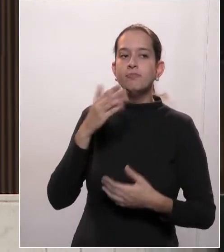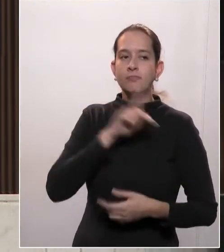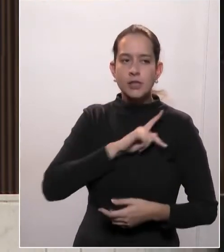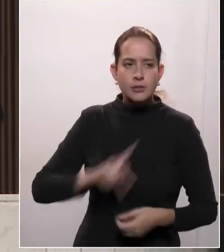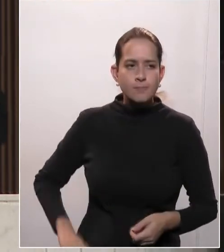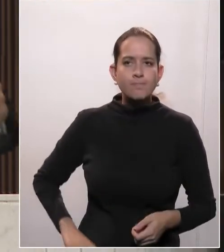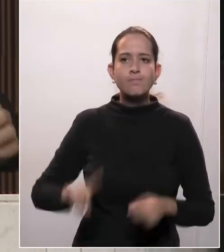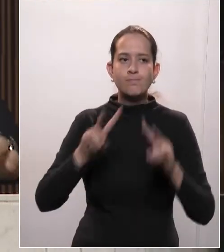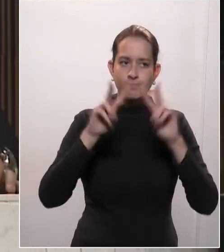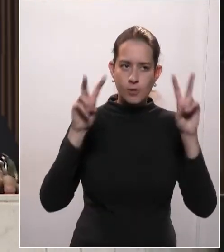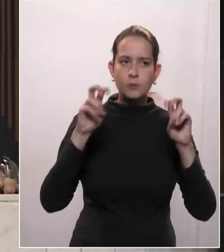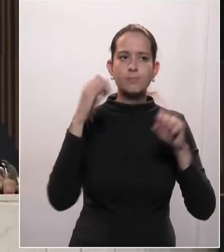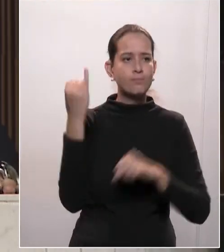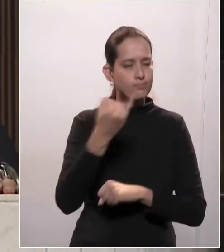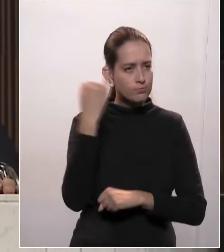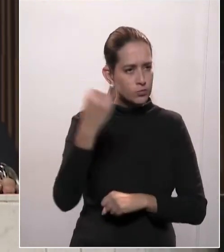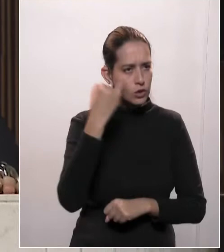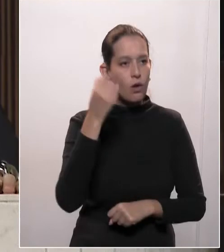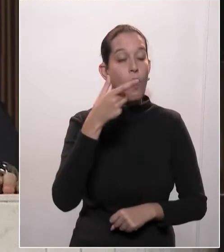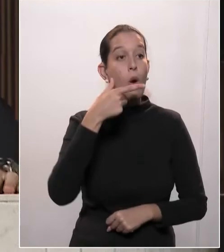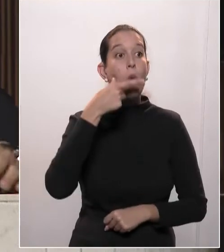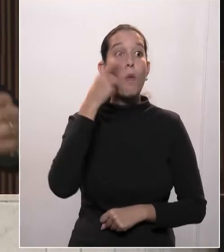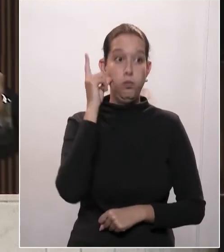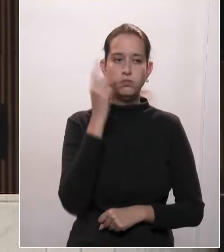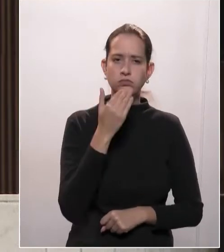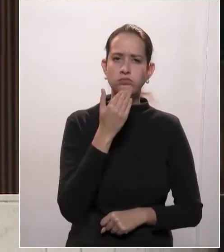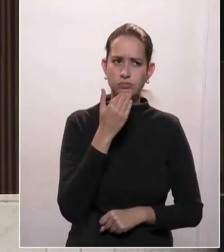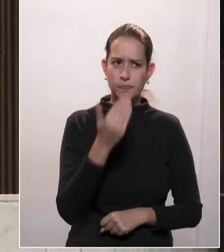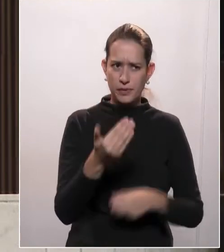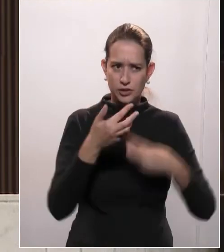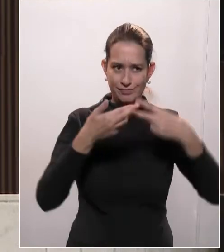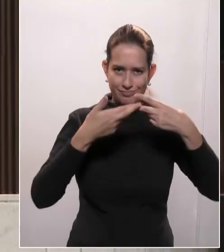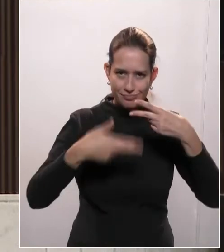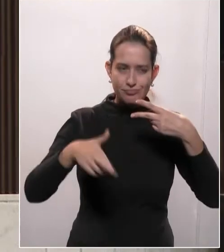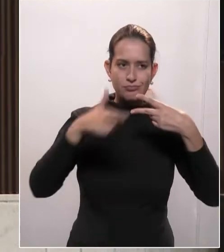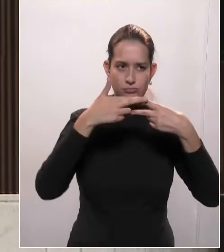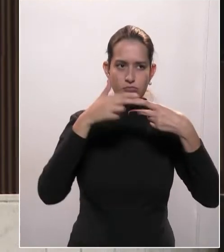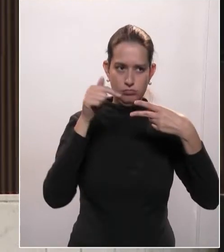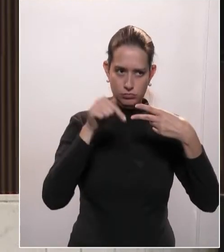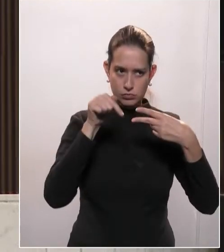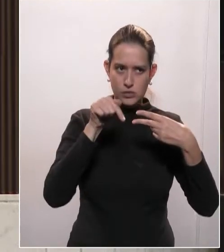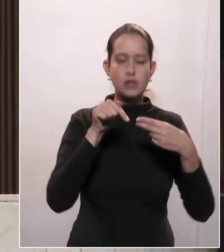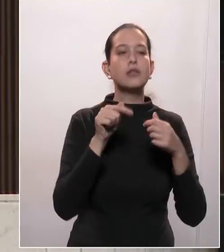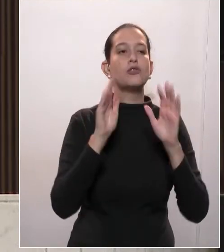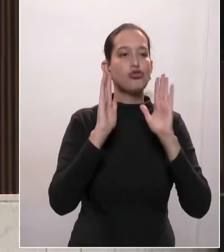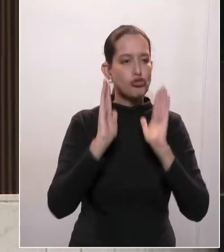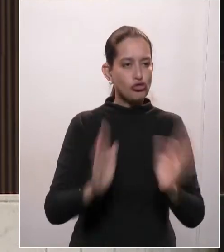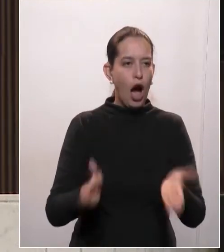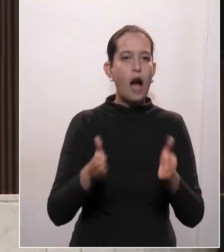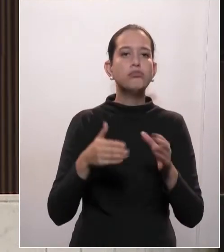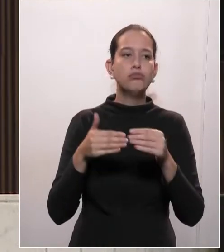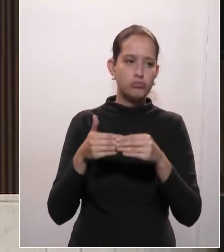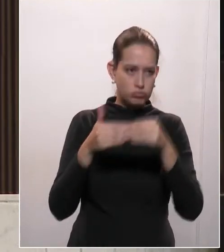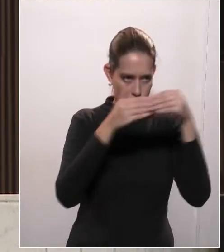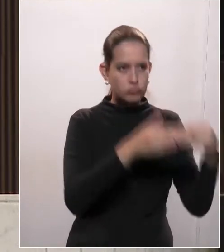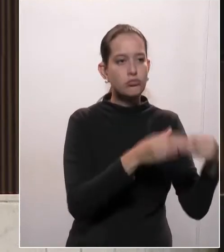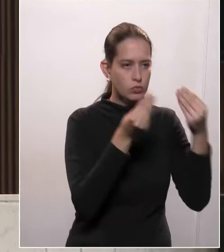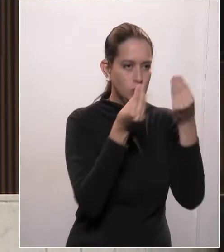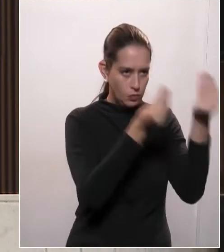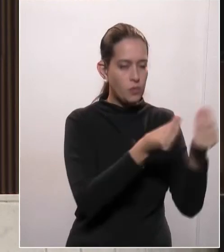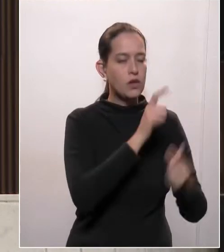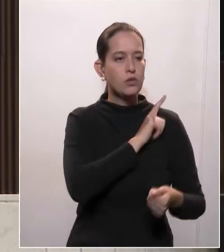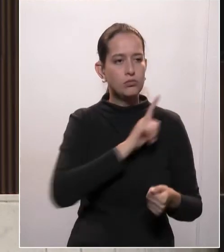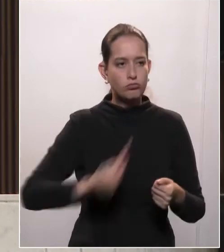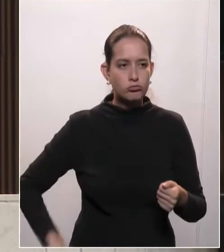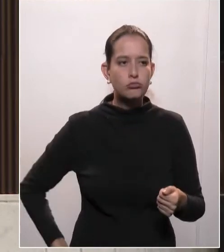nós protocolamos um requerimento, já foi encaminhado ao governador, ao secretário de